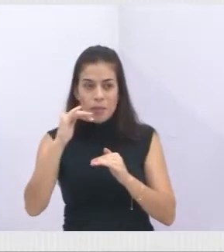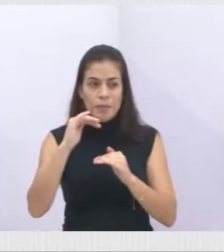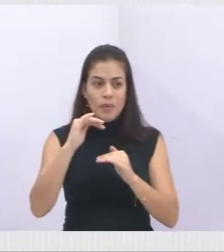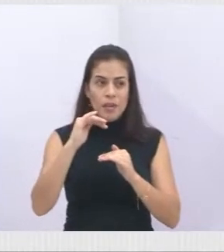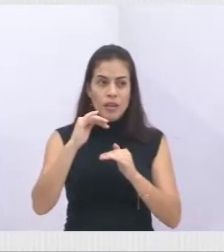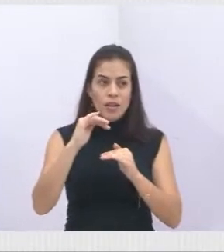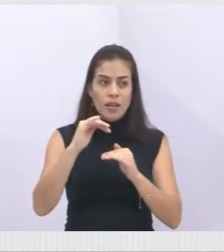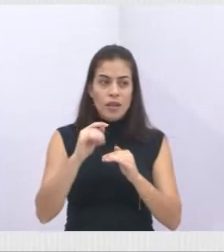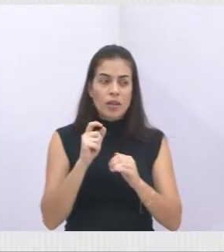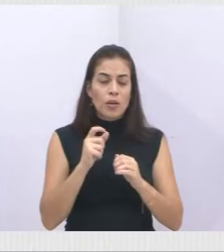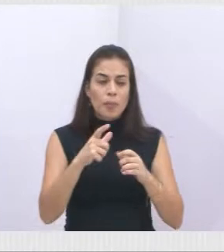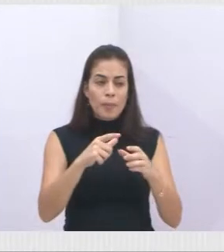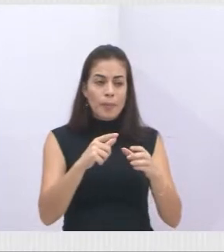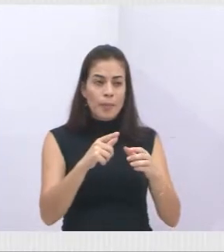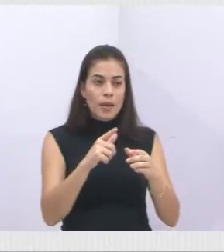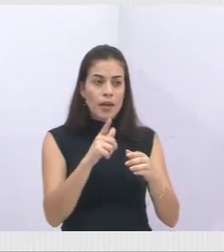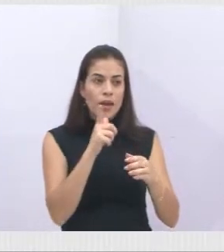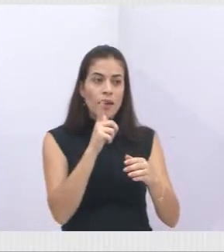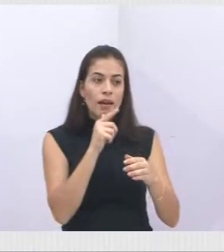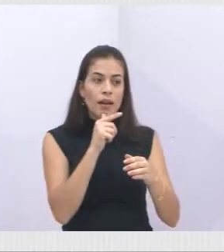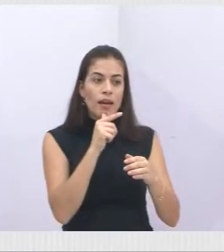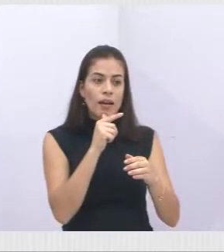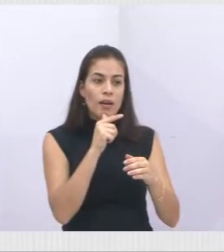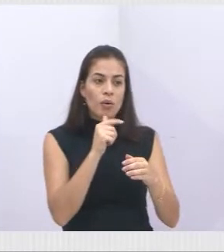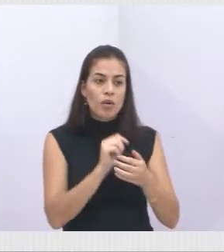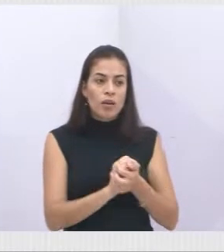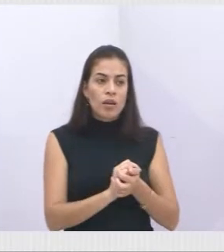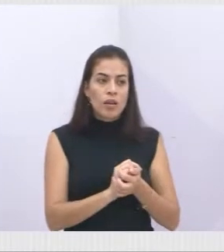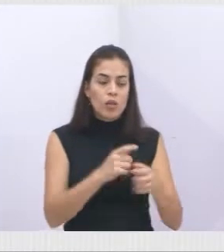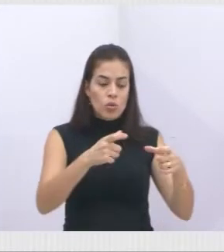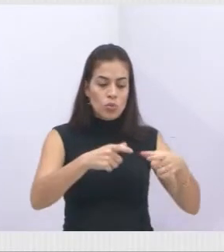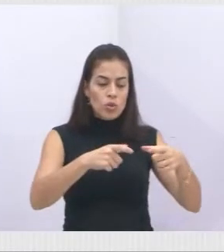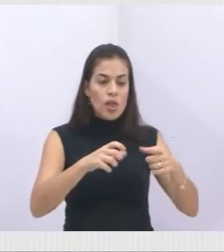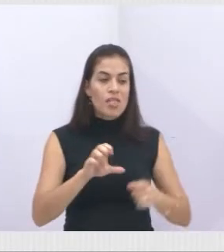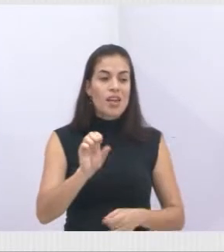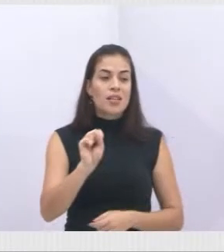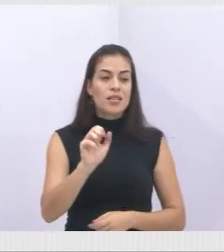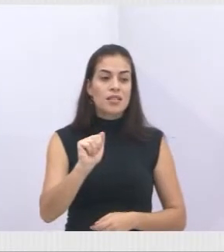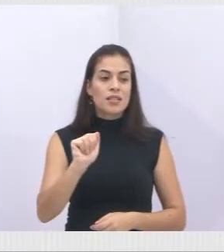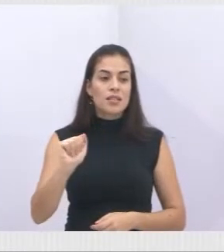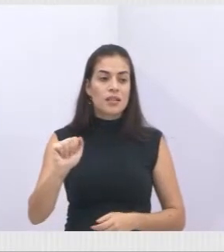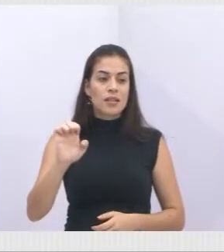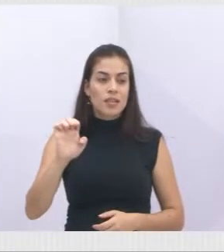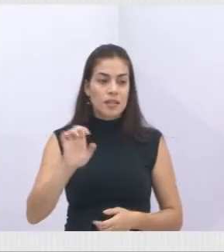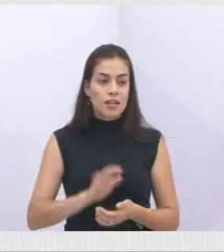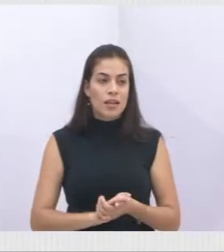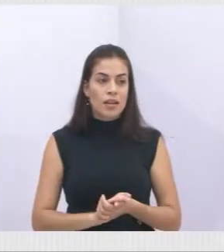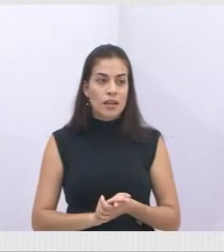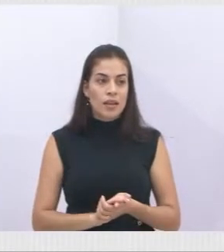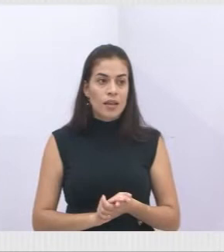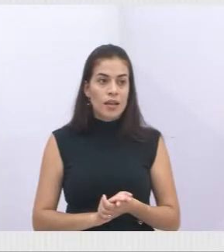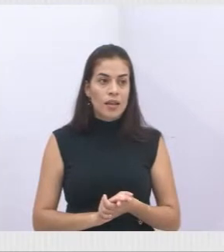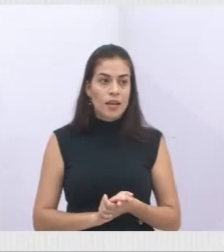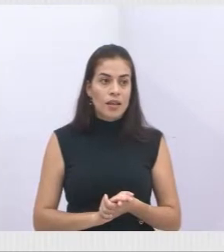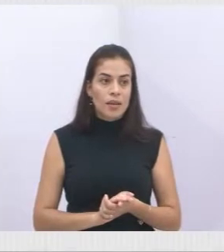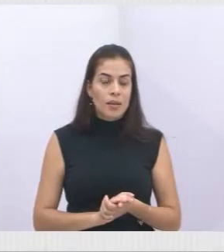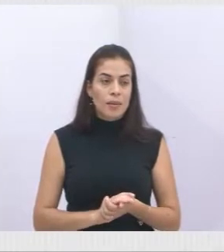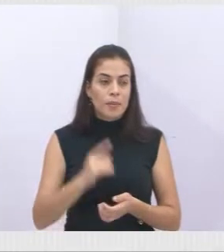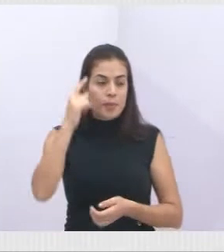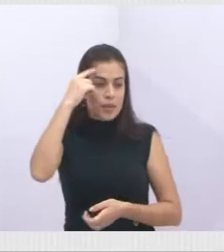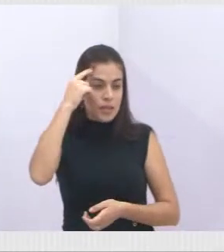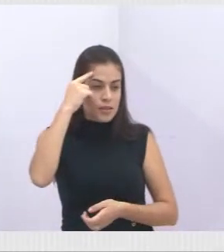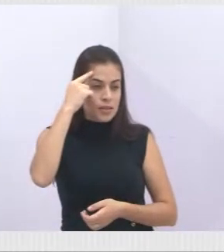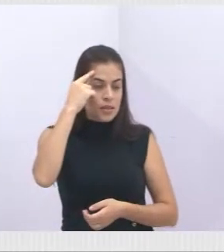captação de água de abastecimento público do SAI. Então, a nossa proposta é priorizar o trabalho na região sul do